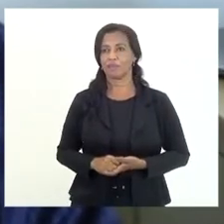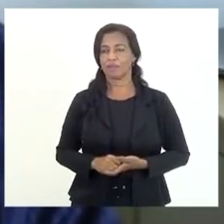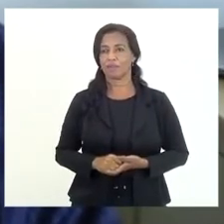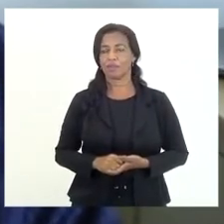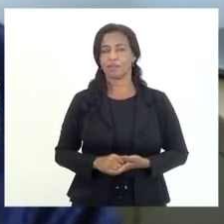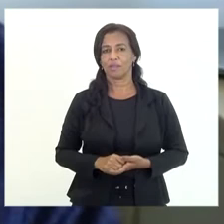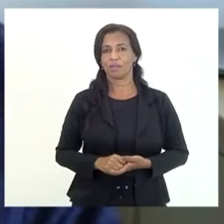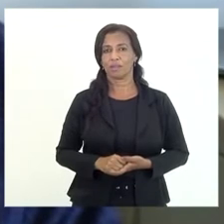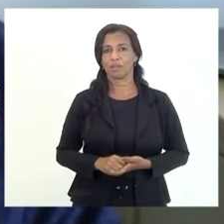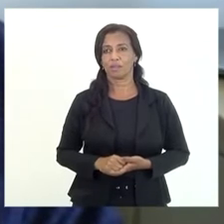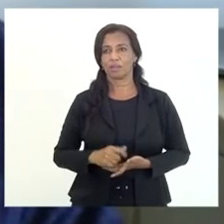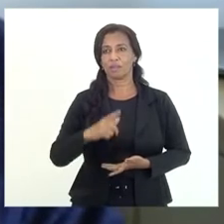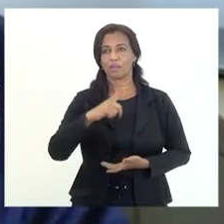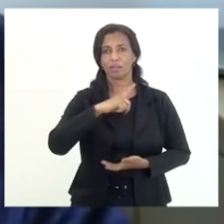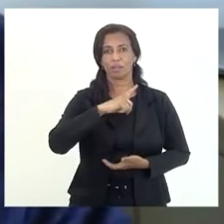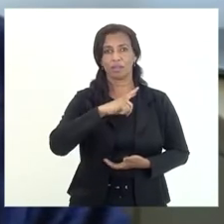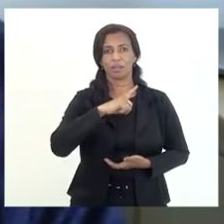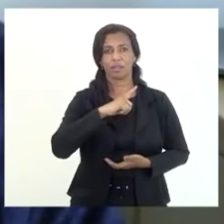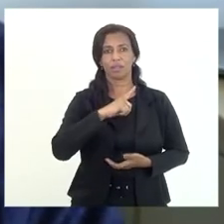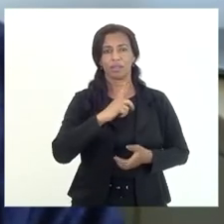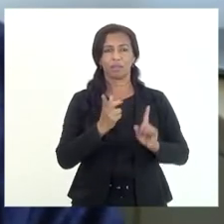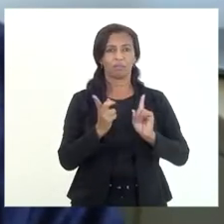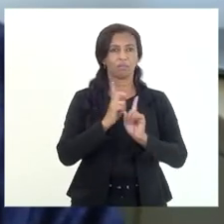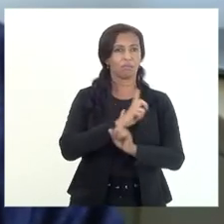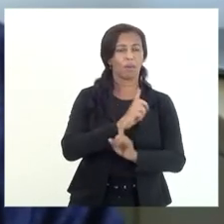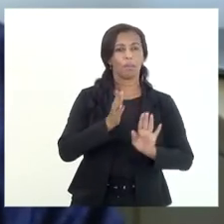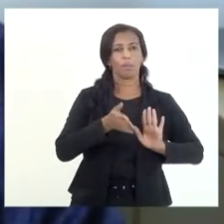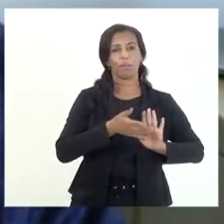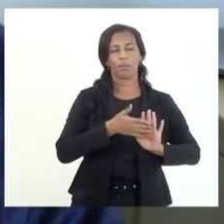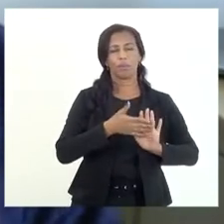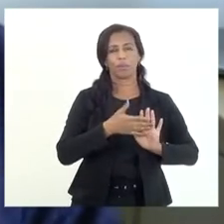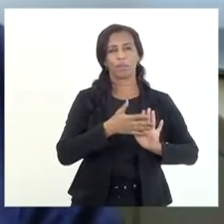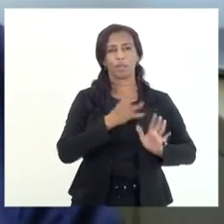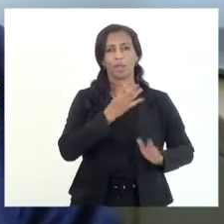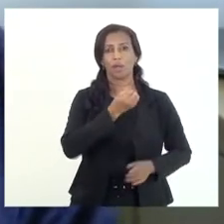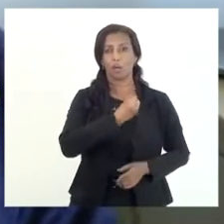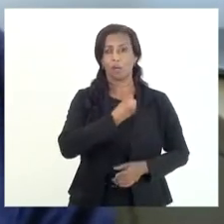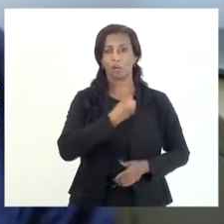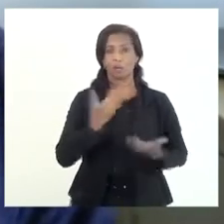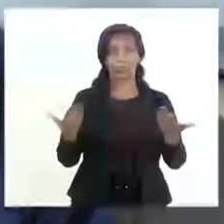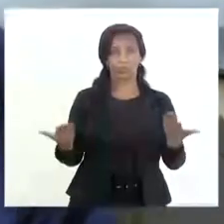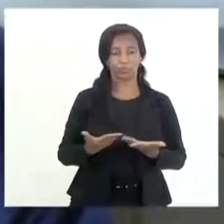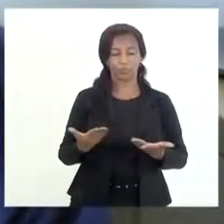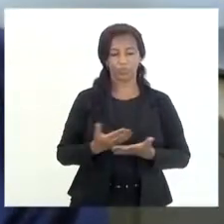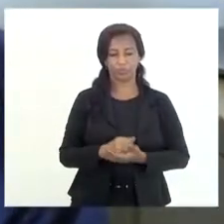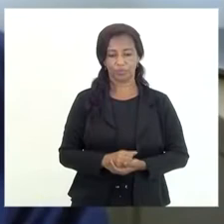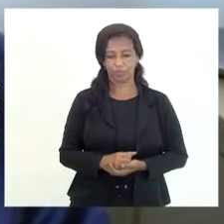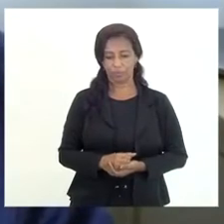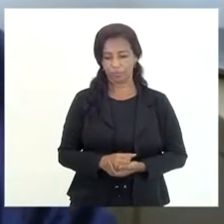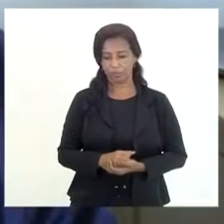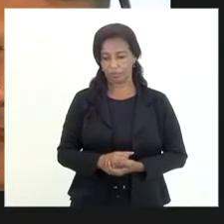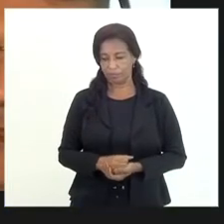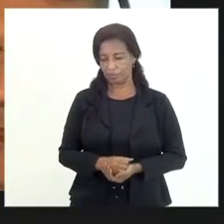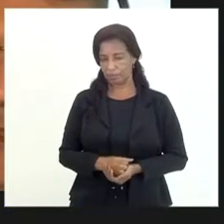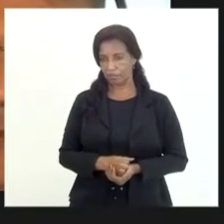provável que estão inversamente proporcionados aos números atuais por favor doutor André Sime